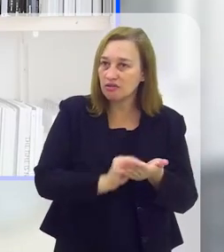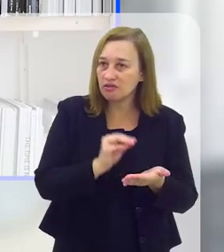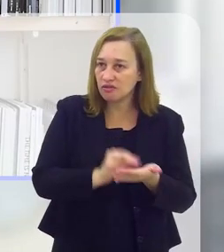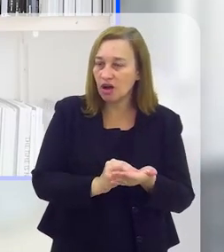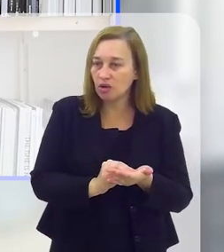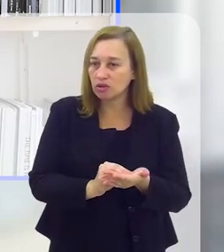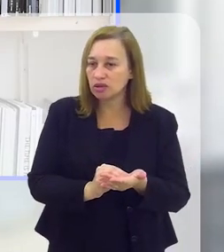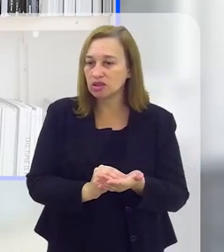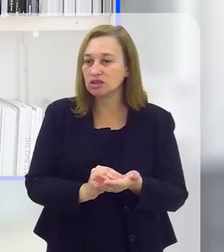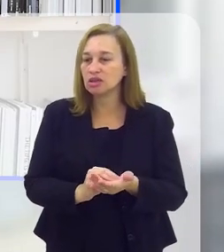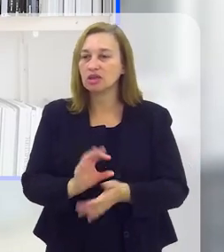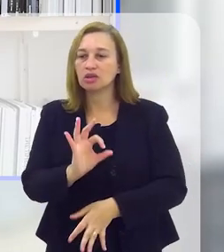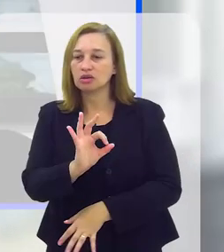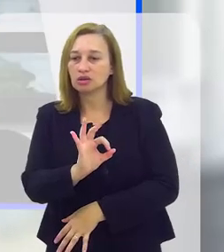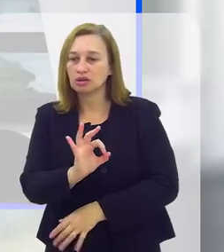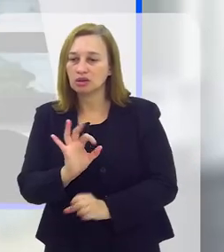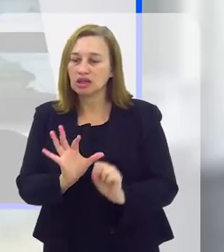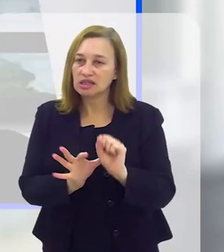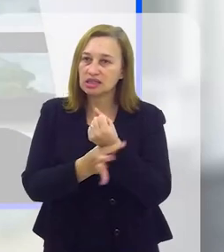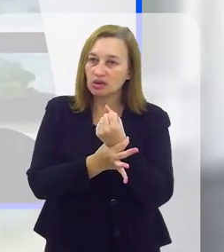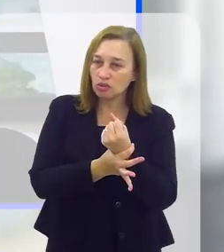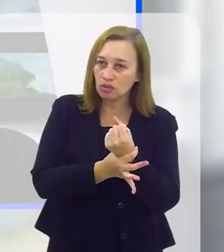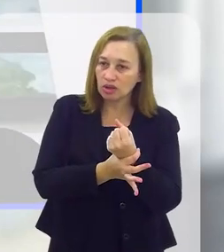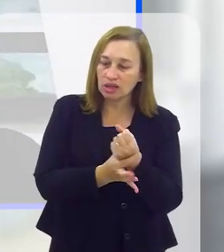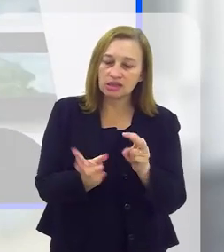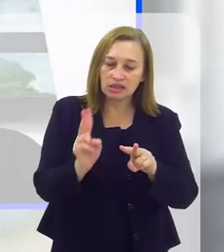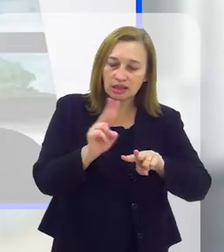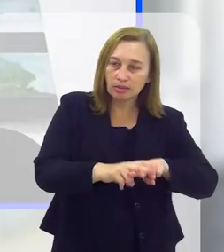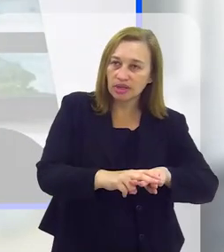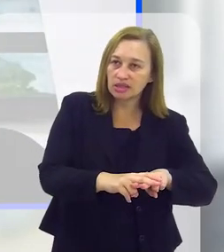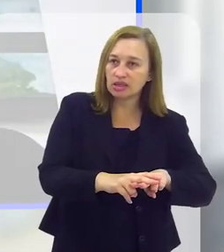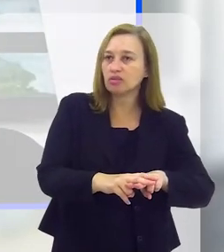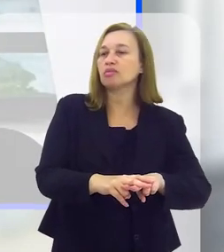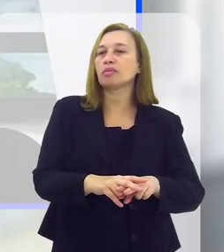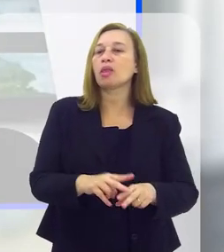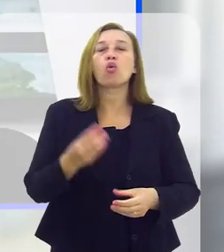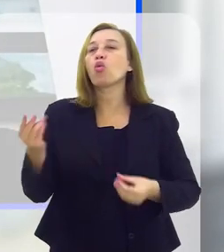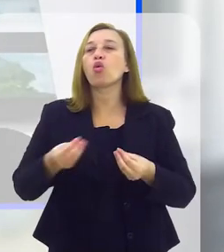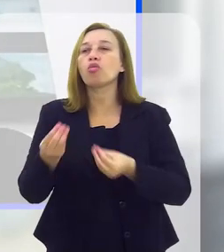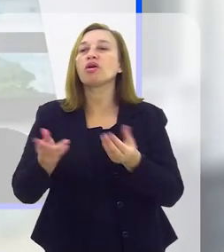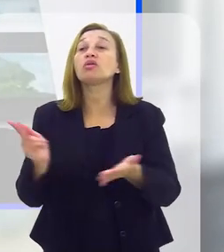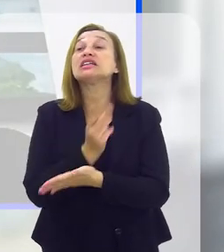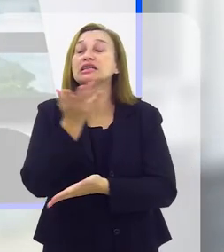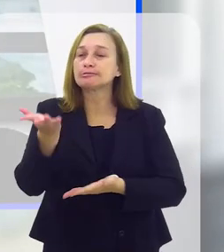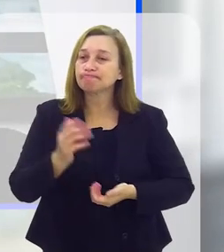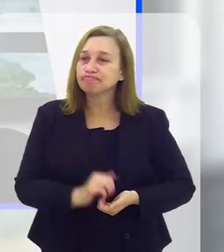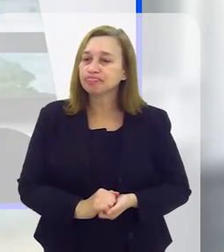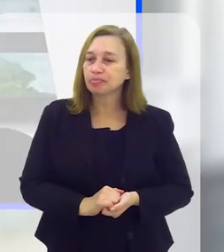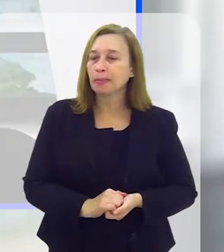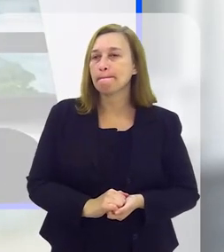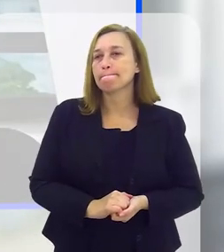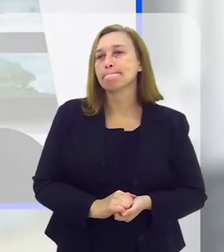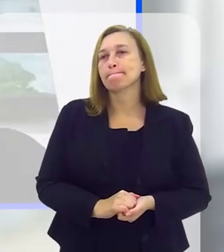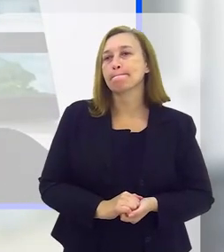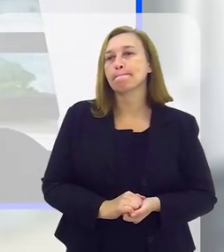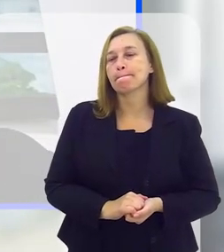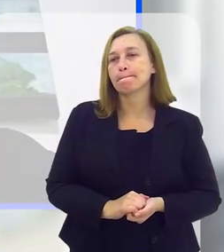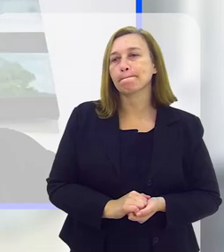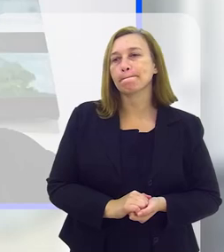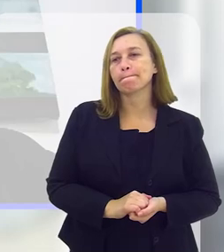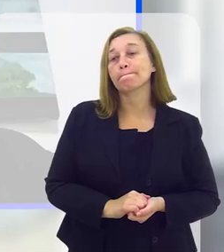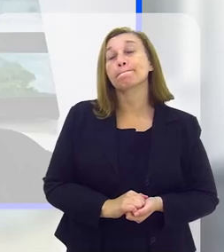alunos detentos e a falta de adesão dos agentes penitenciários a essa proposta. Como que isso acontece?